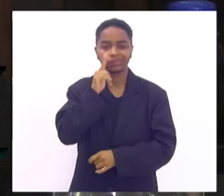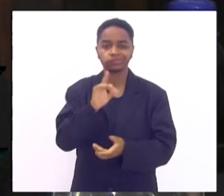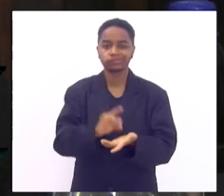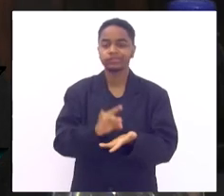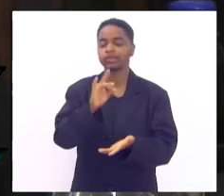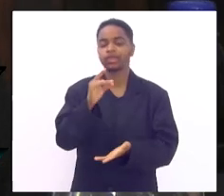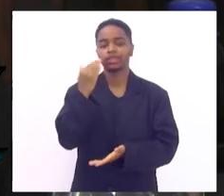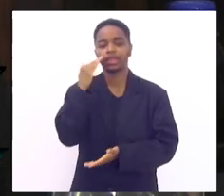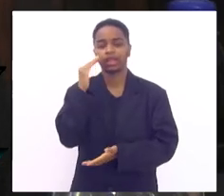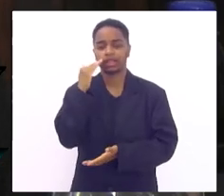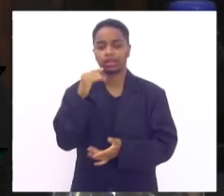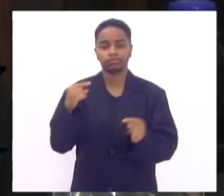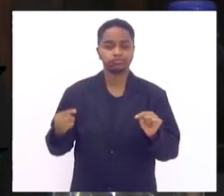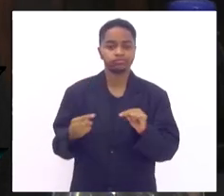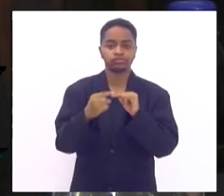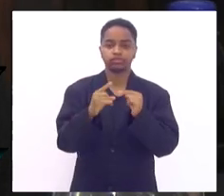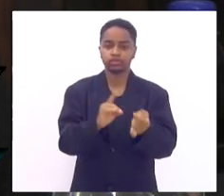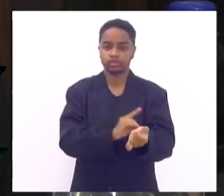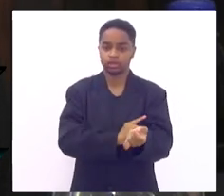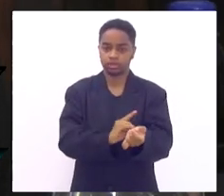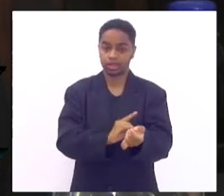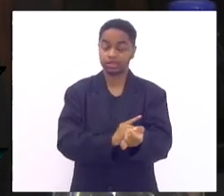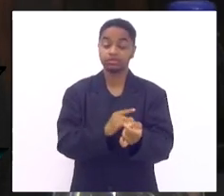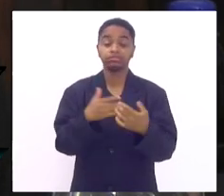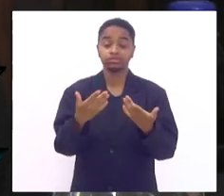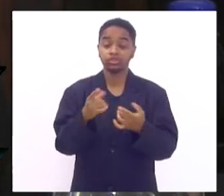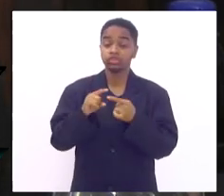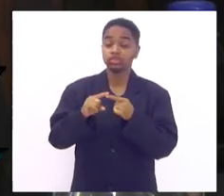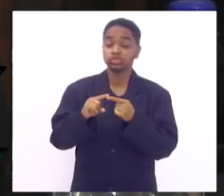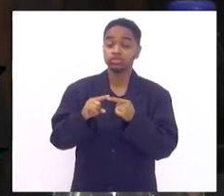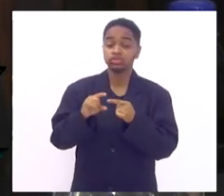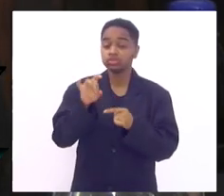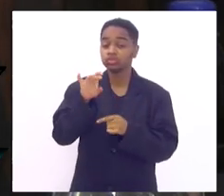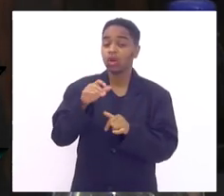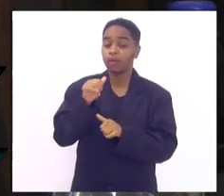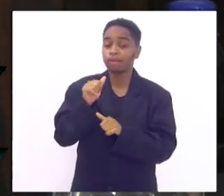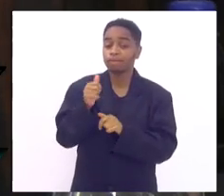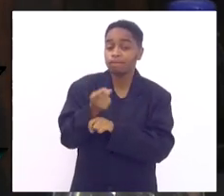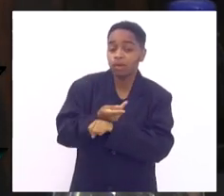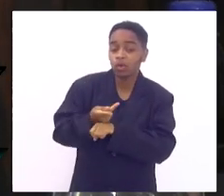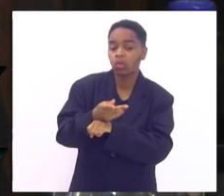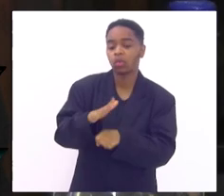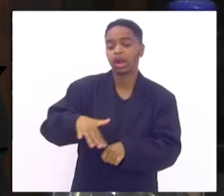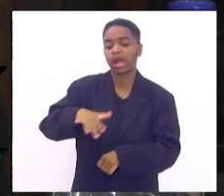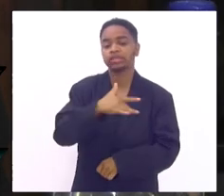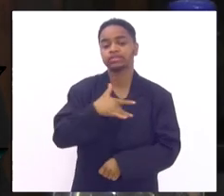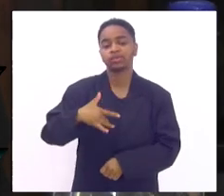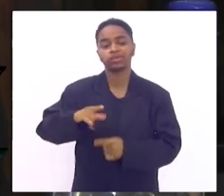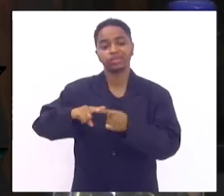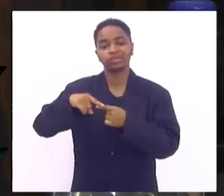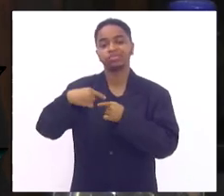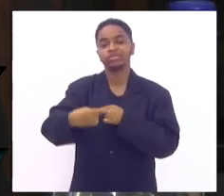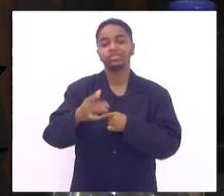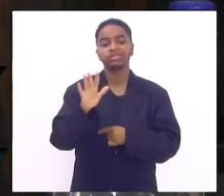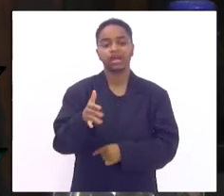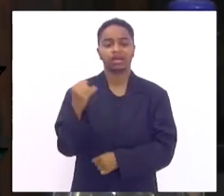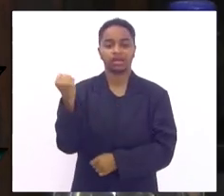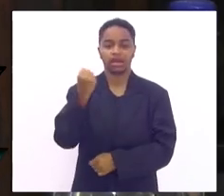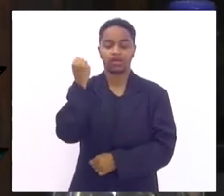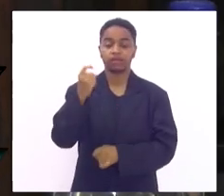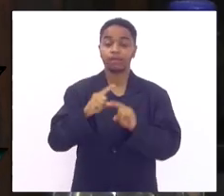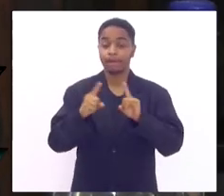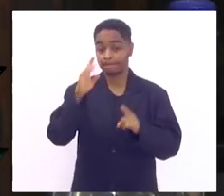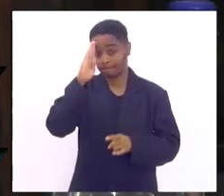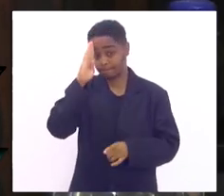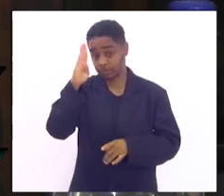fruto do diabetes e só procura o serviço de saúde já na fase de complicação e as complicações principais do diabetes por ser